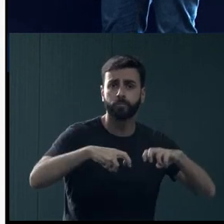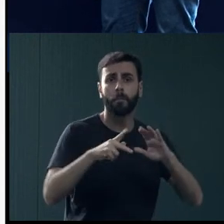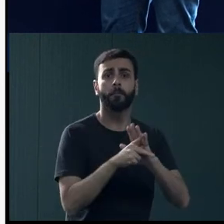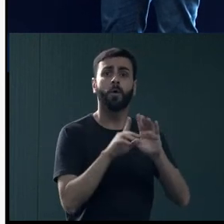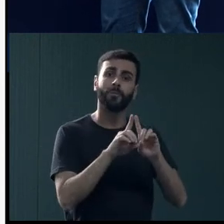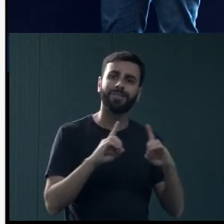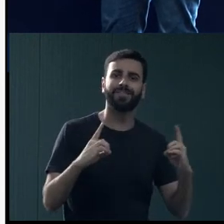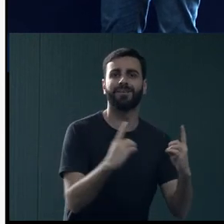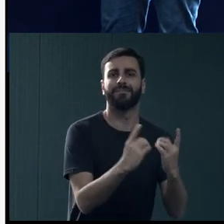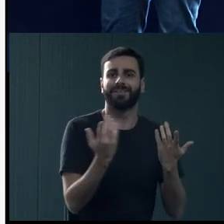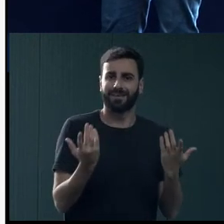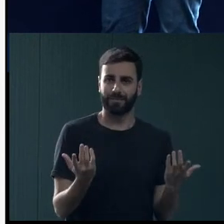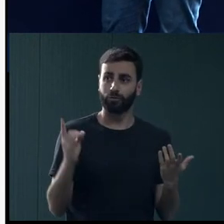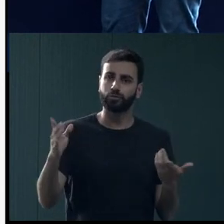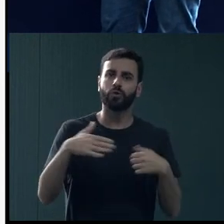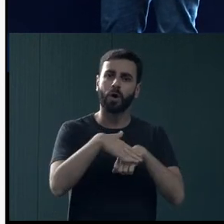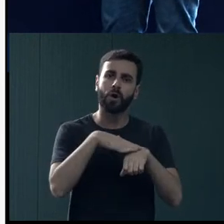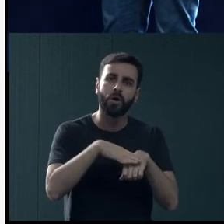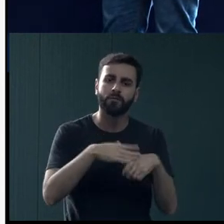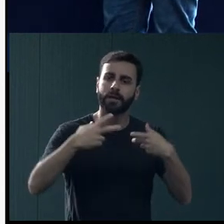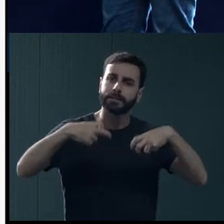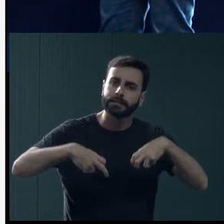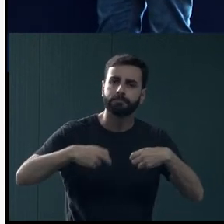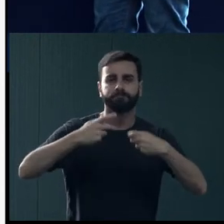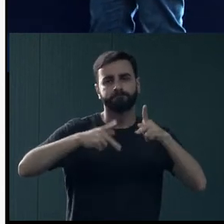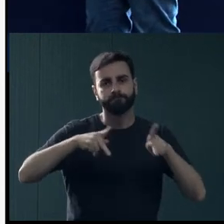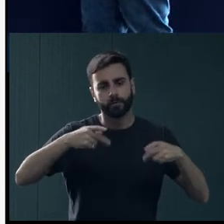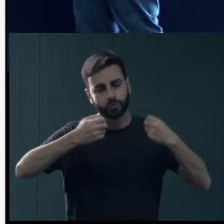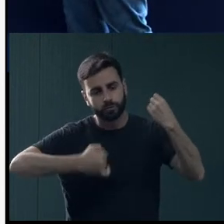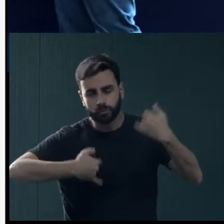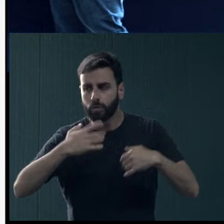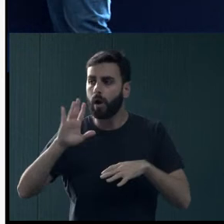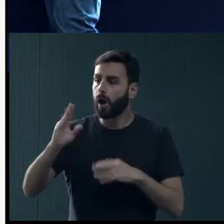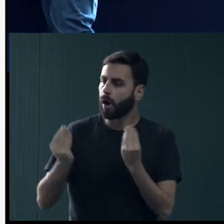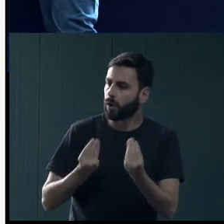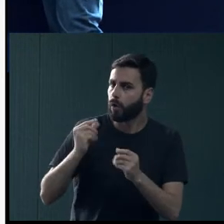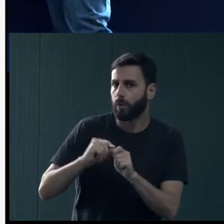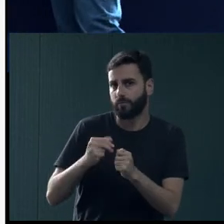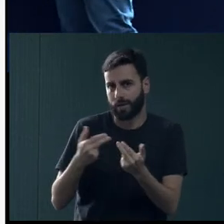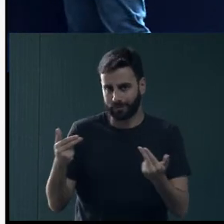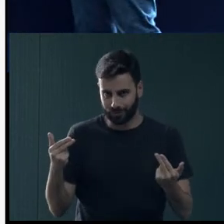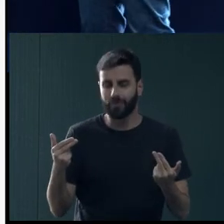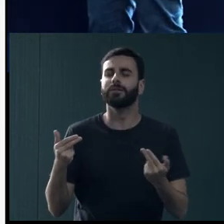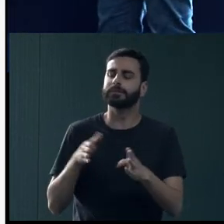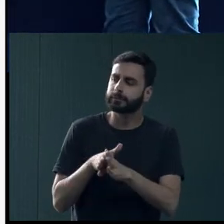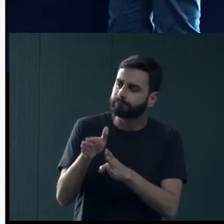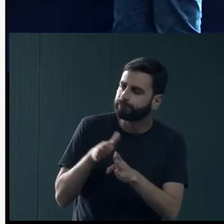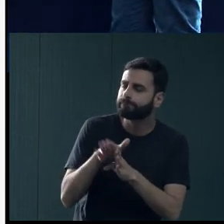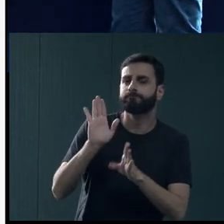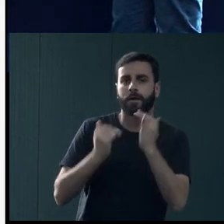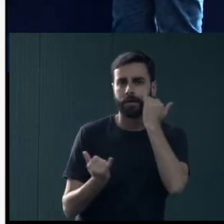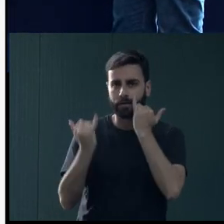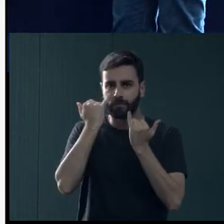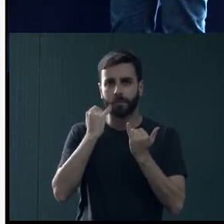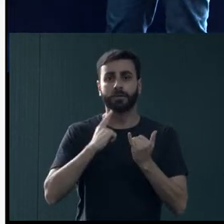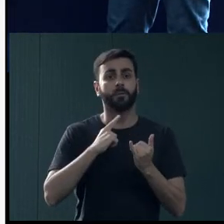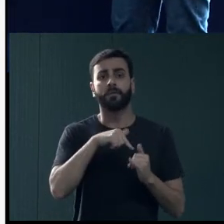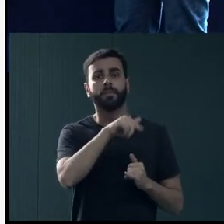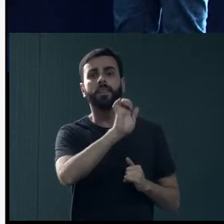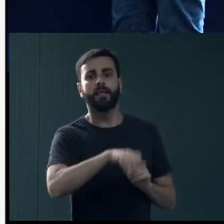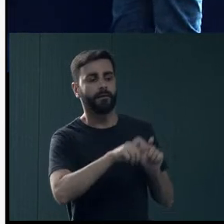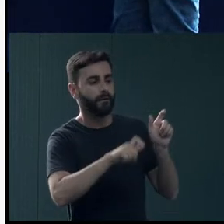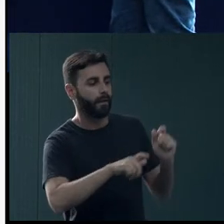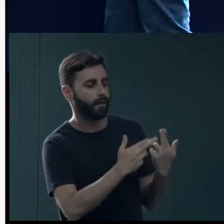departamento, que é uma coisa mais simples, uma coisa mais objetiva, está ali divulgado quem são as